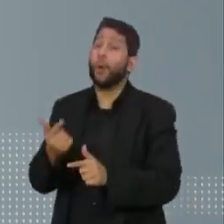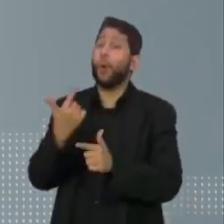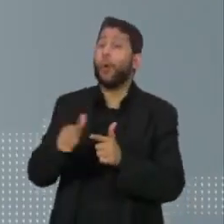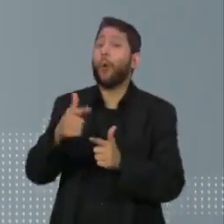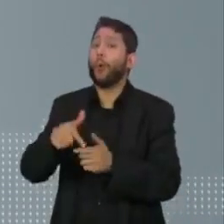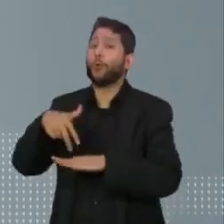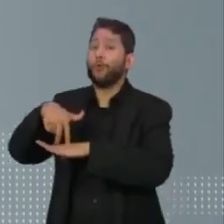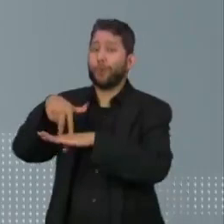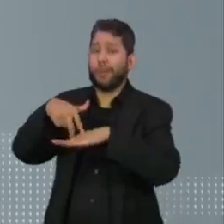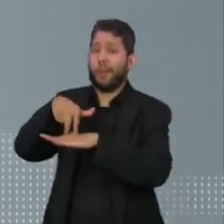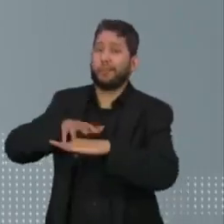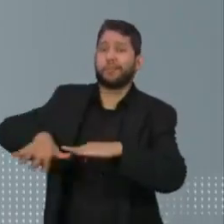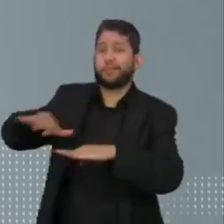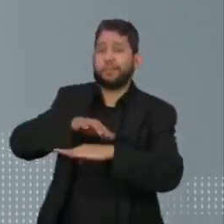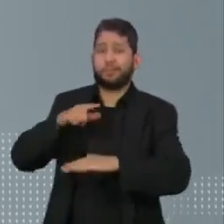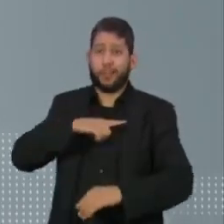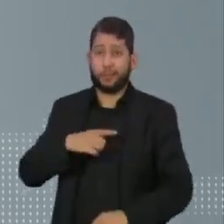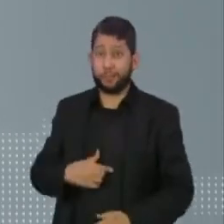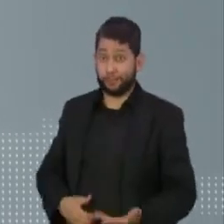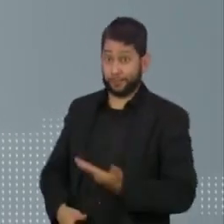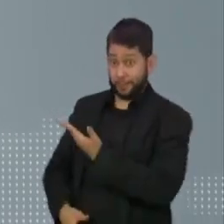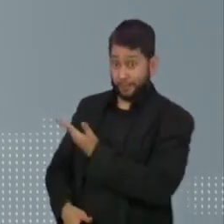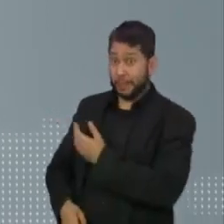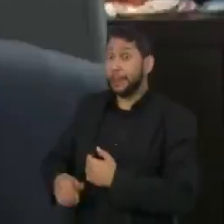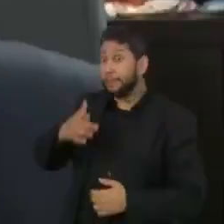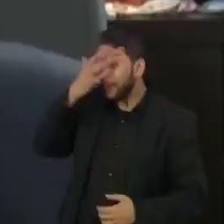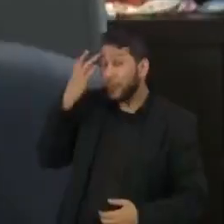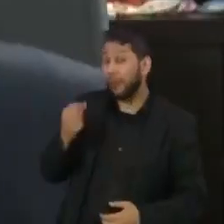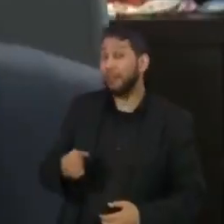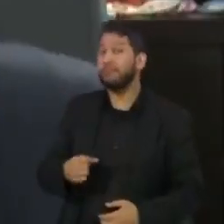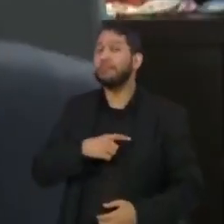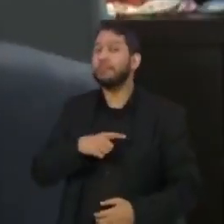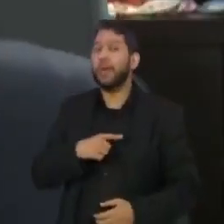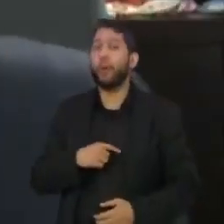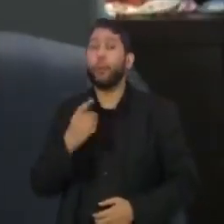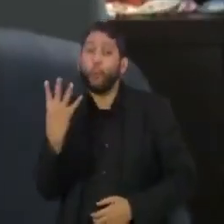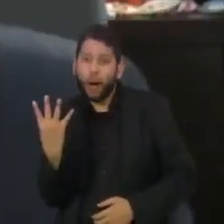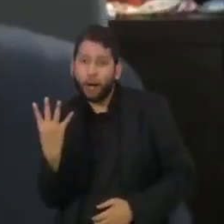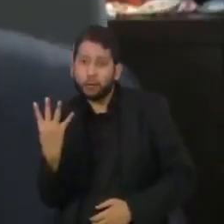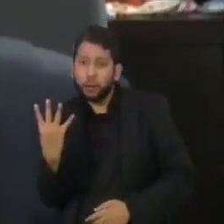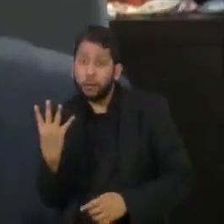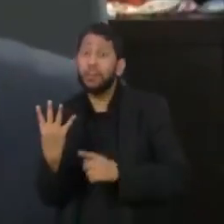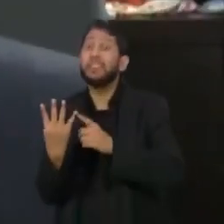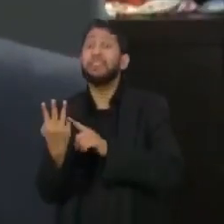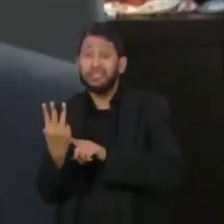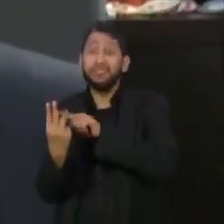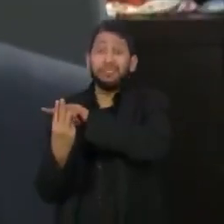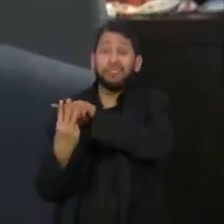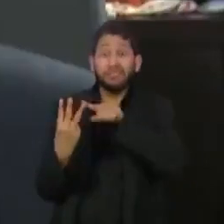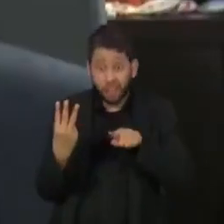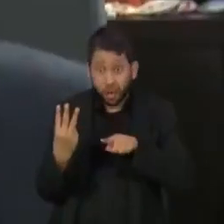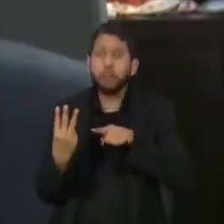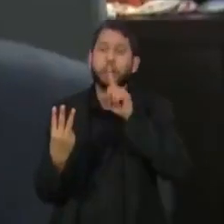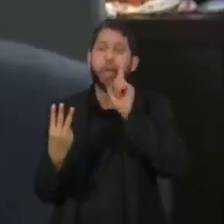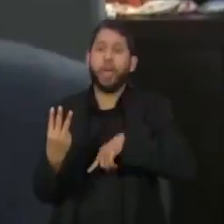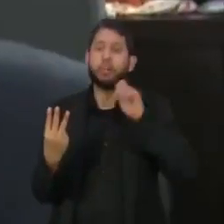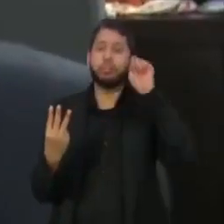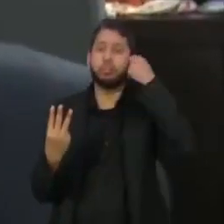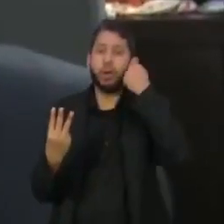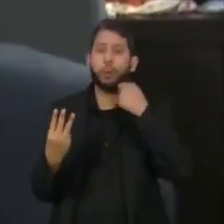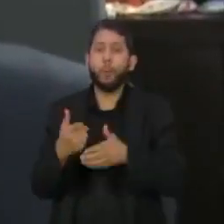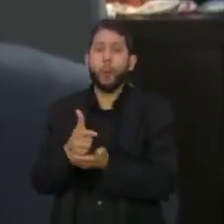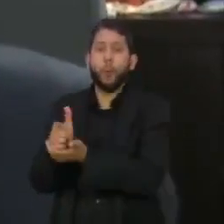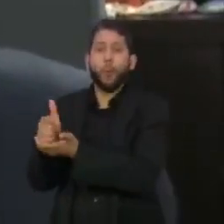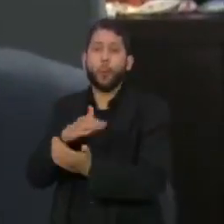13 em cada 4 vítimas de homicídios são negras. Sob todos os aspectos, os números que se apresentam, eles